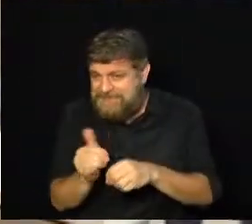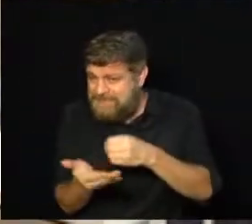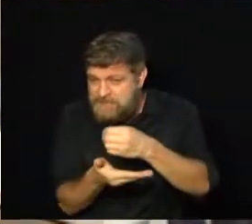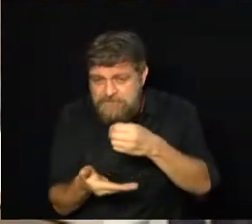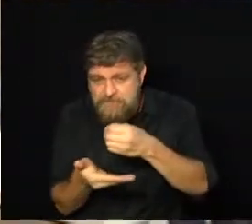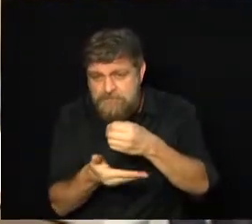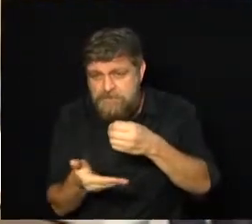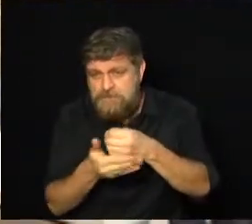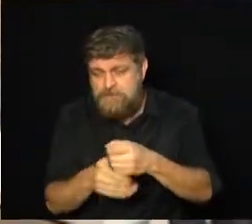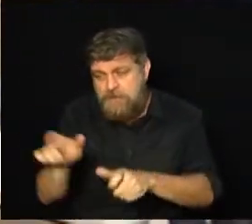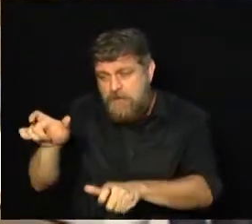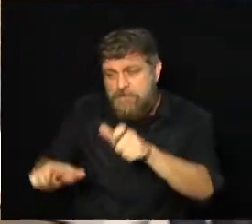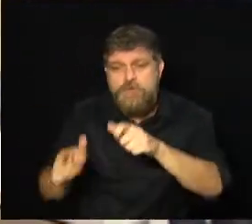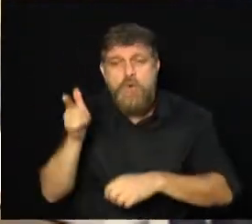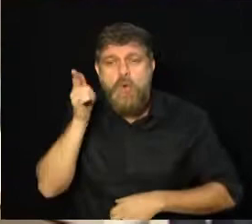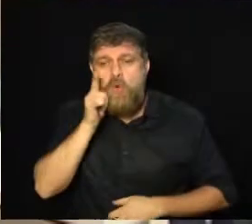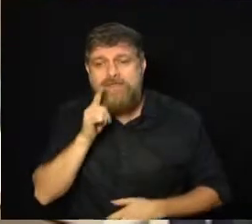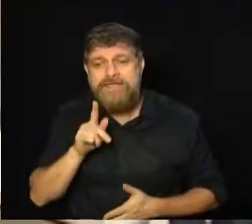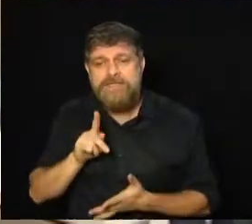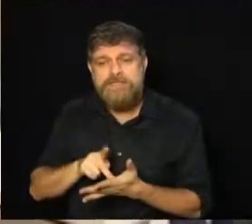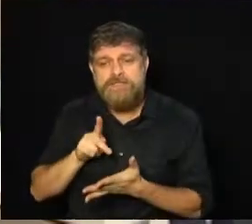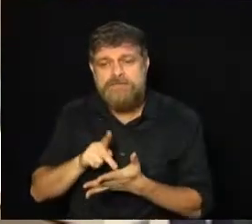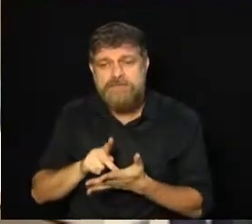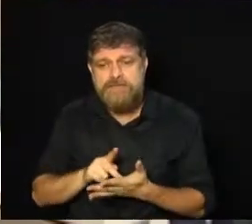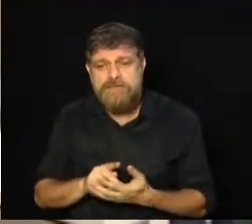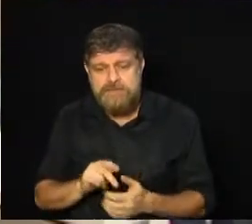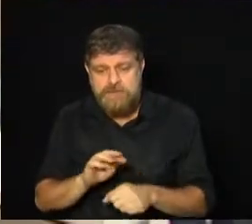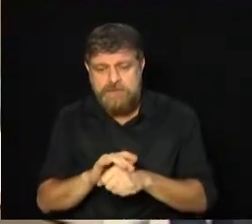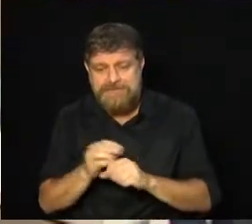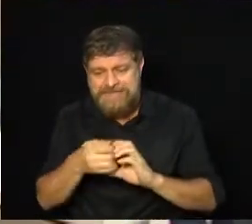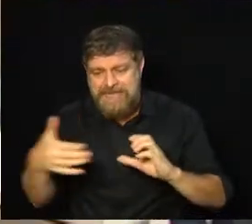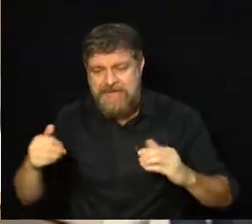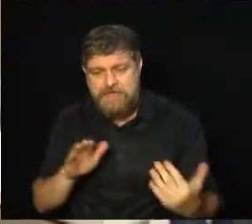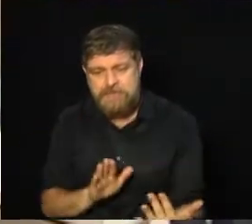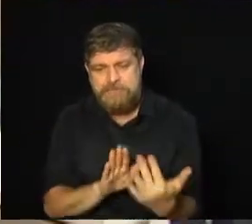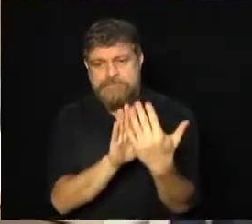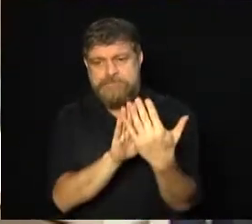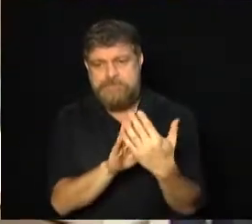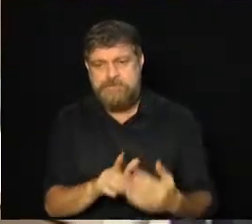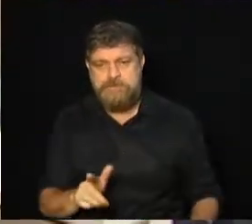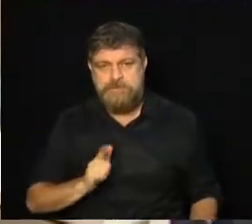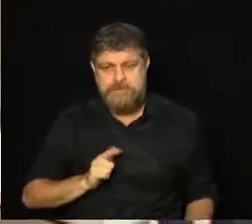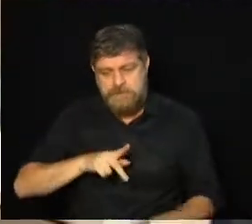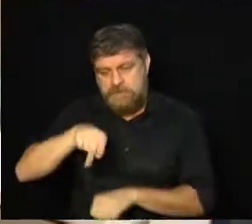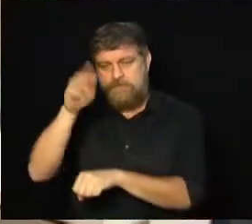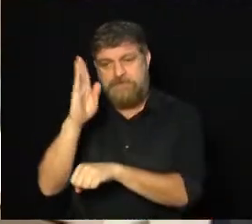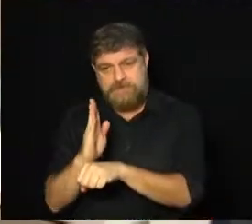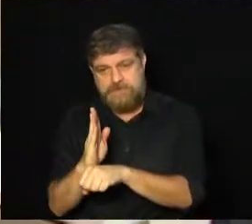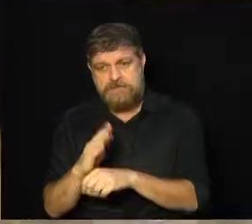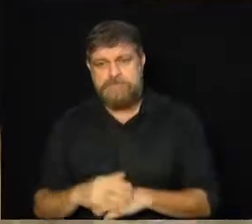para que possamos realmente combater doenças raras que possam aparecer no nosso país.